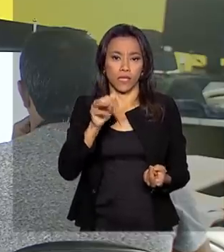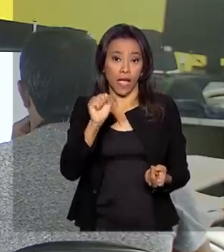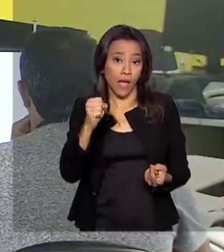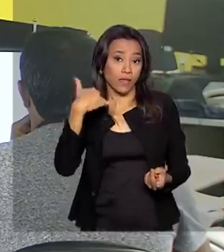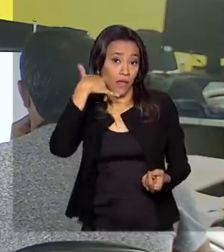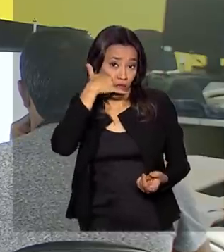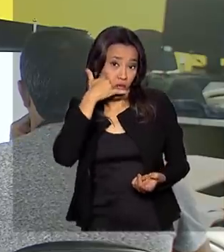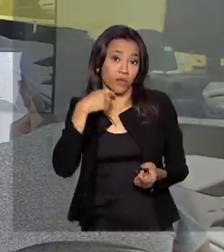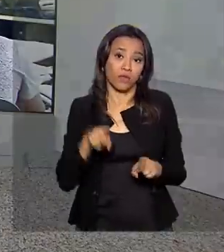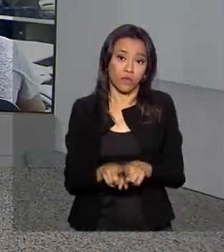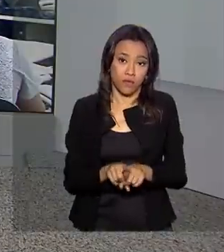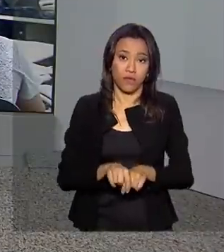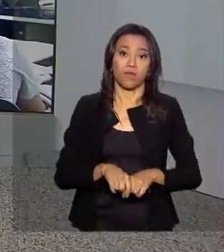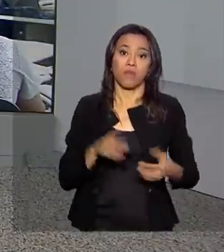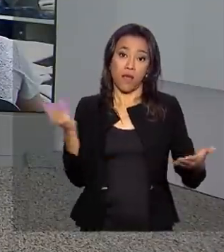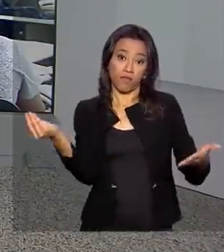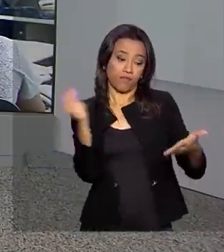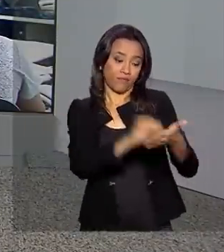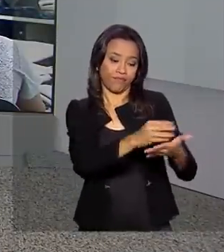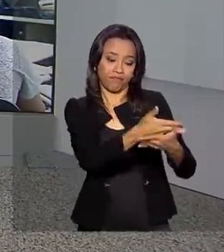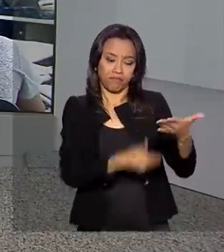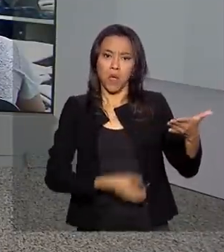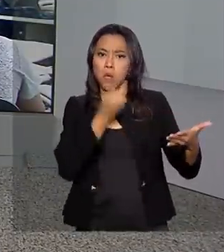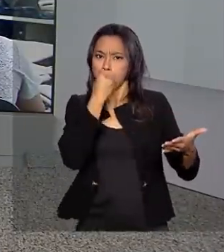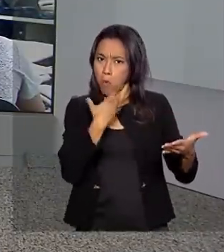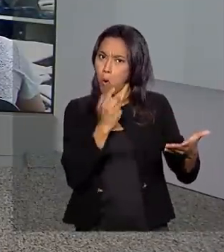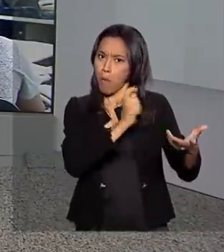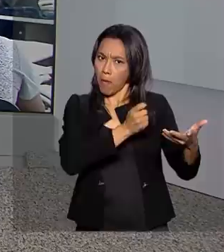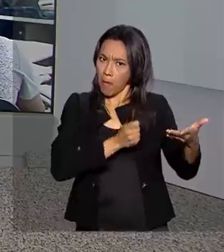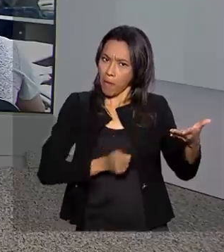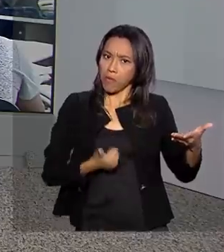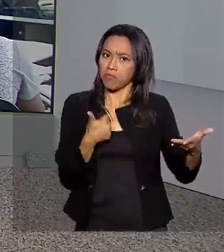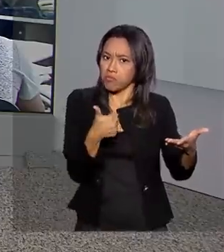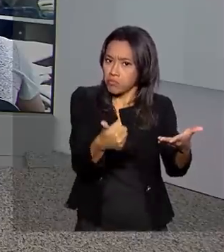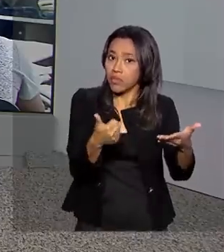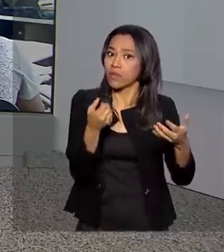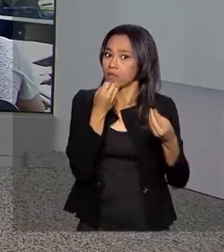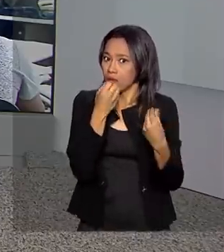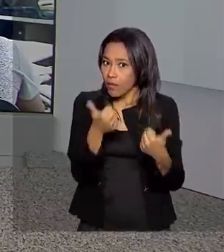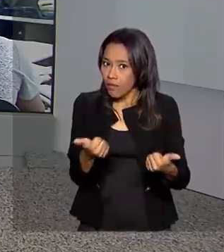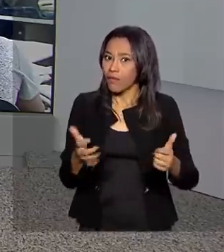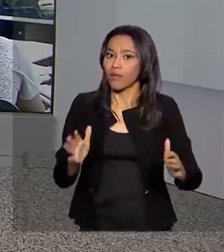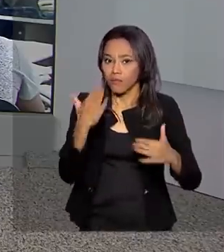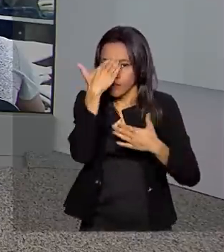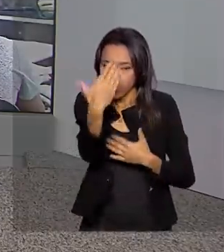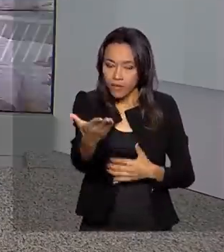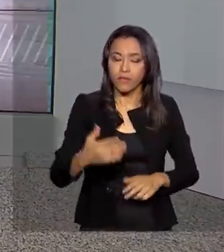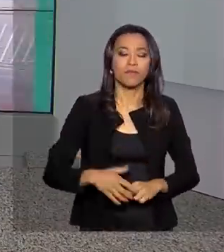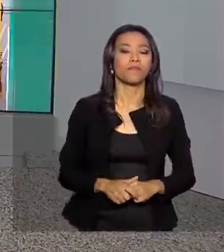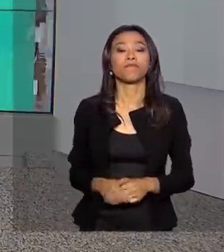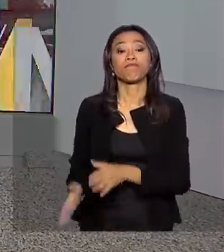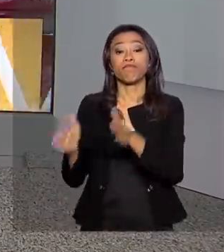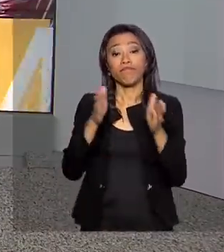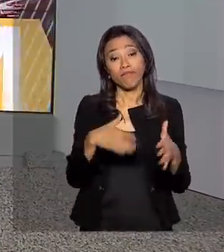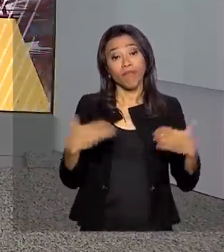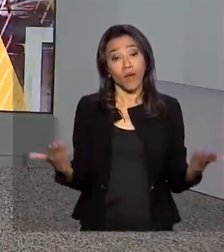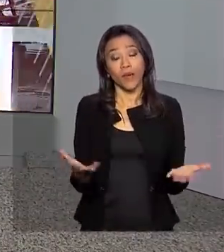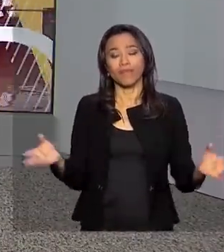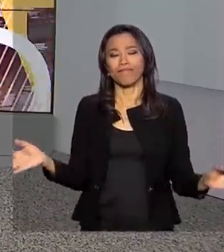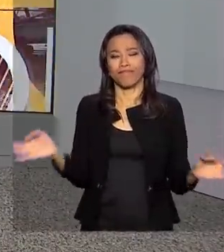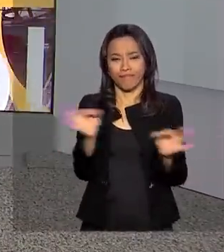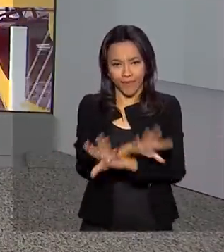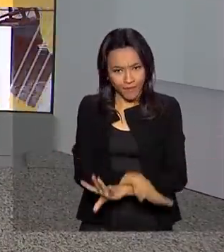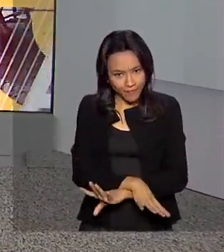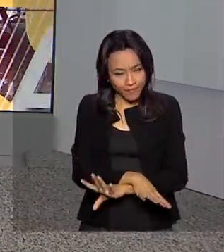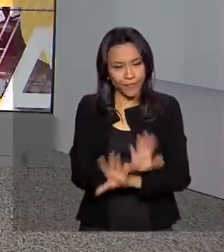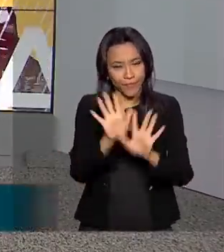Renata. Obrigada, Tiago, pelas suas informações. benefício aí para quem tem as contas em dia, né? Obrigada. Olha, o Brasil em Dia termina aqui.